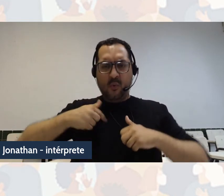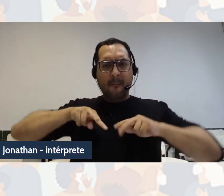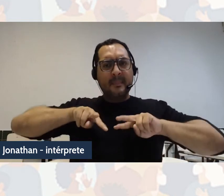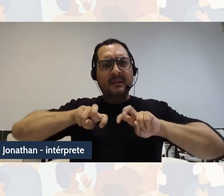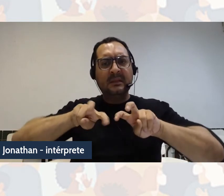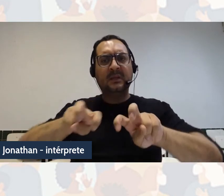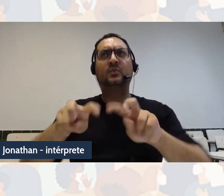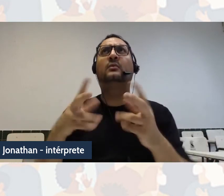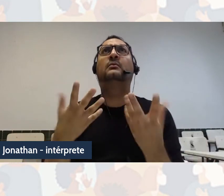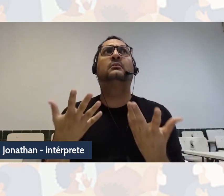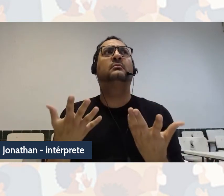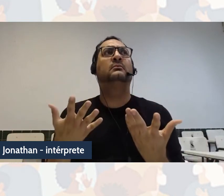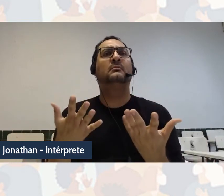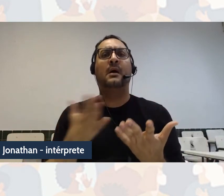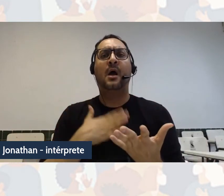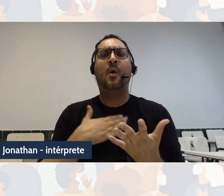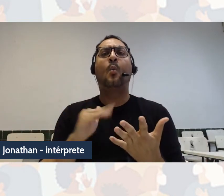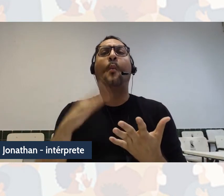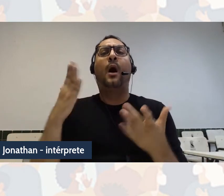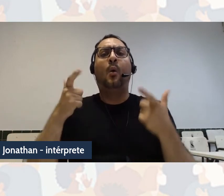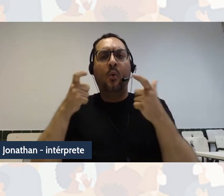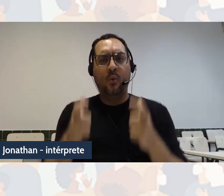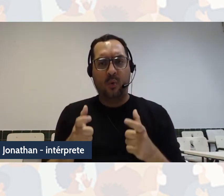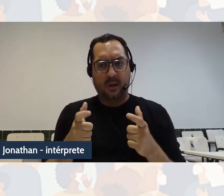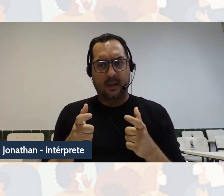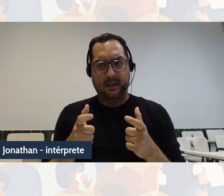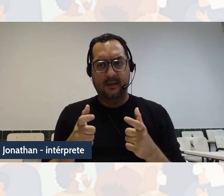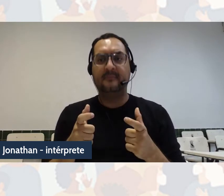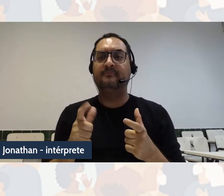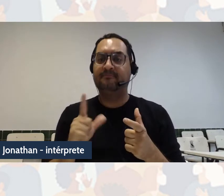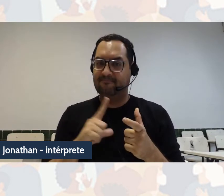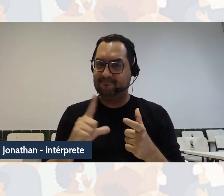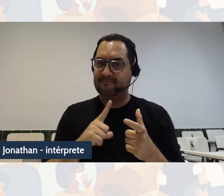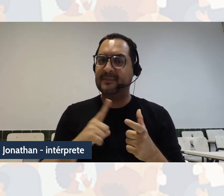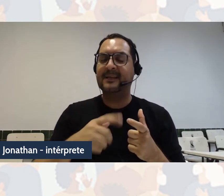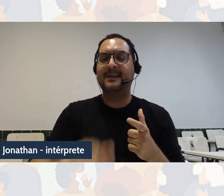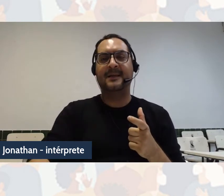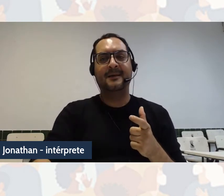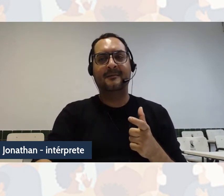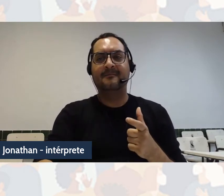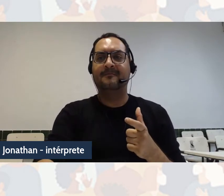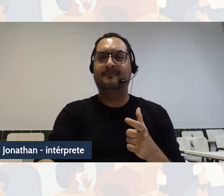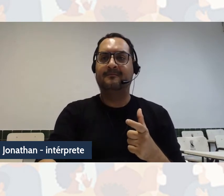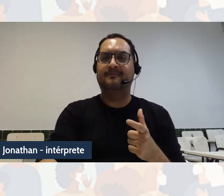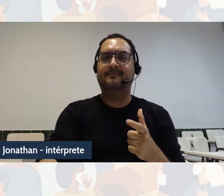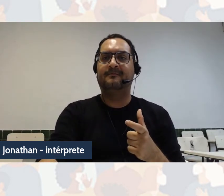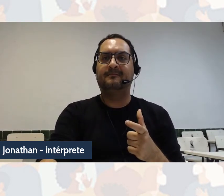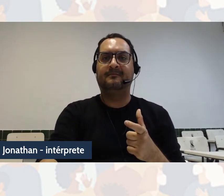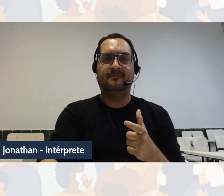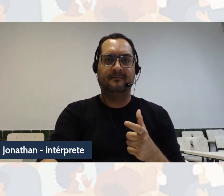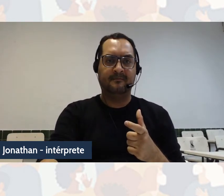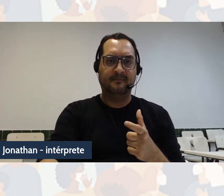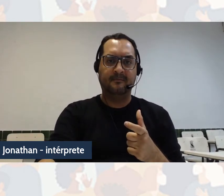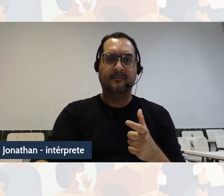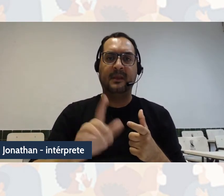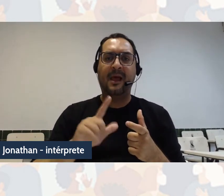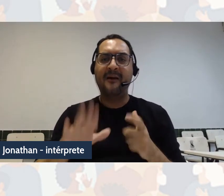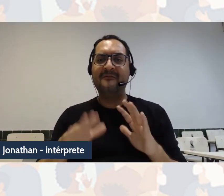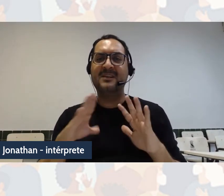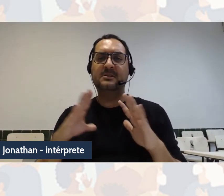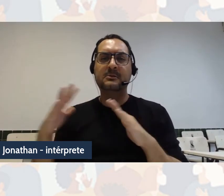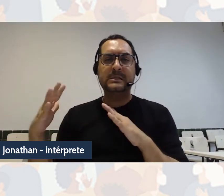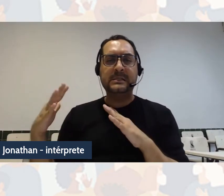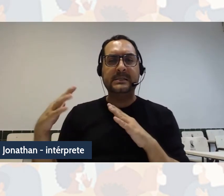por exemplo, desse lugar com relação aos tensionamentos que nós estabelecemos com aqueles conhecimentos que são tidos como